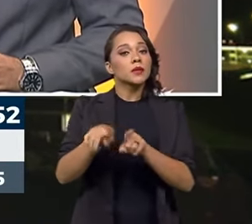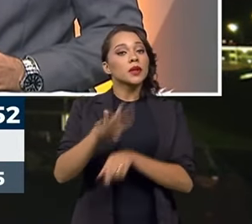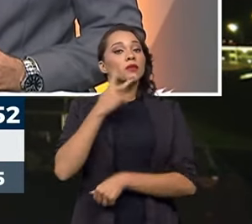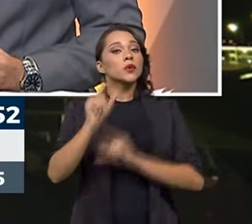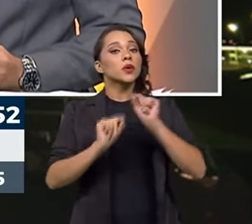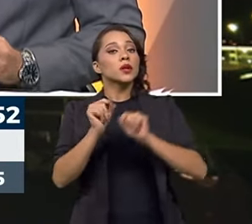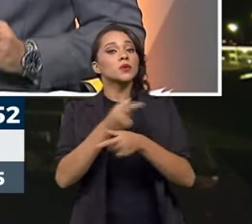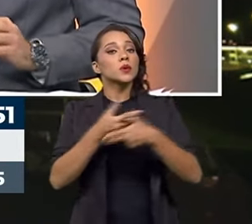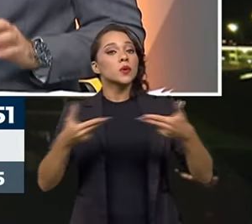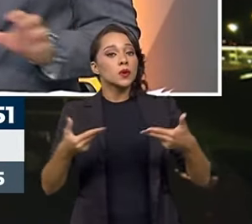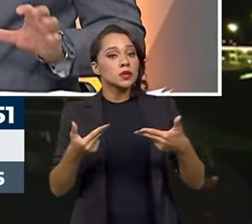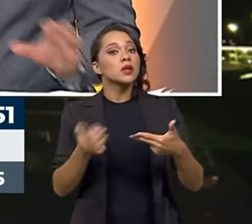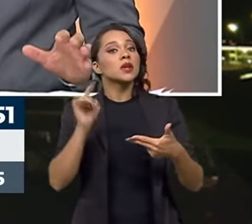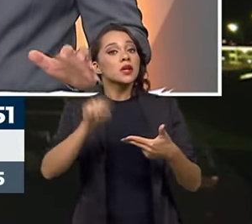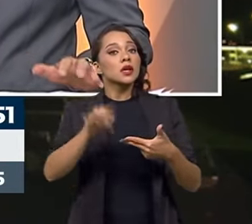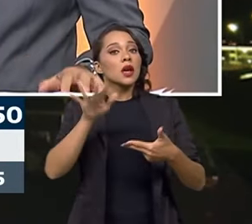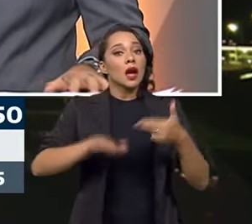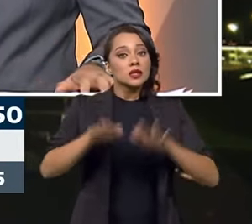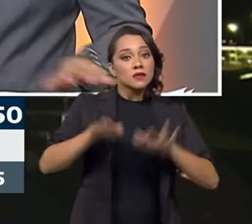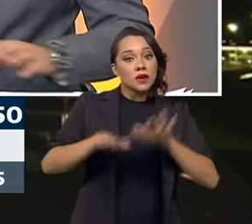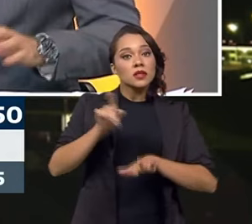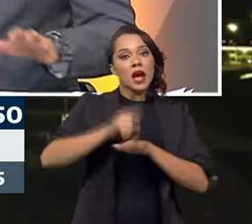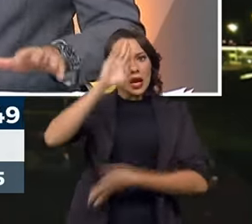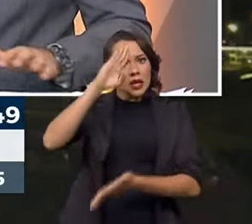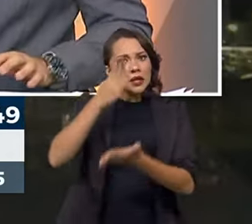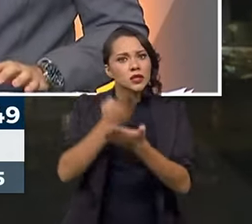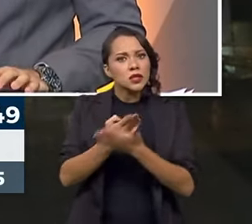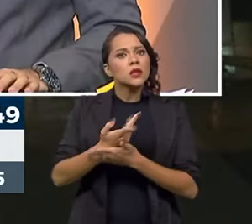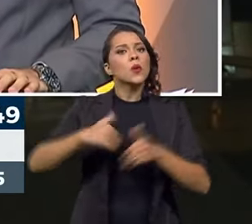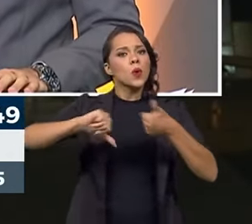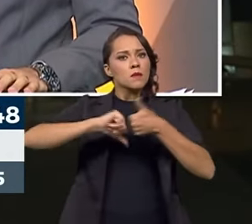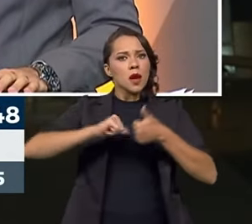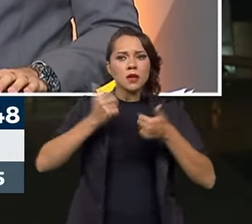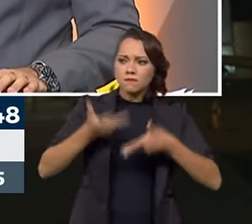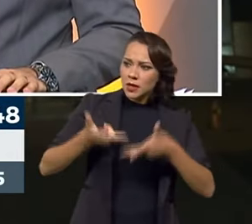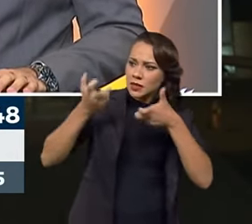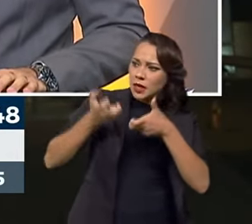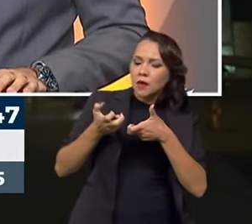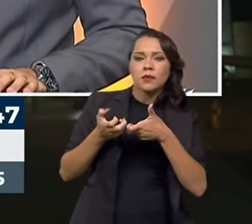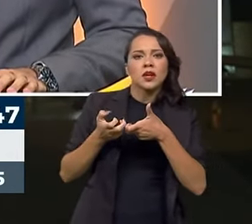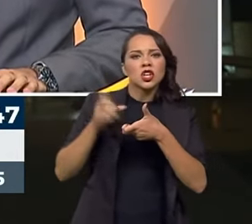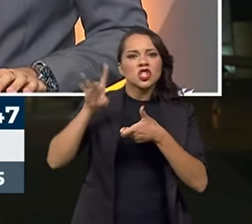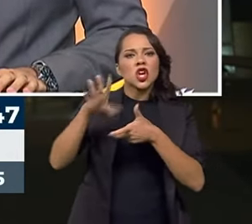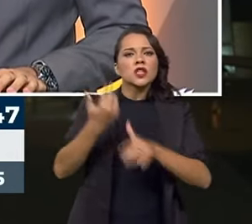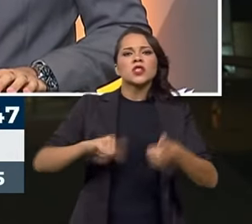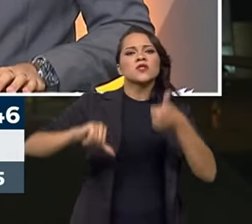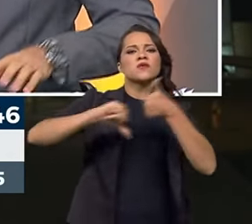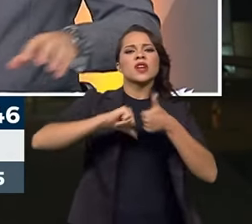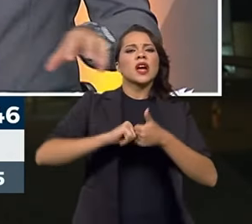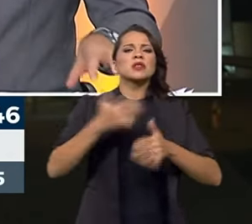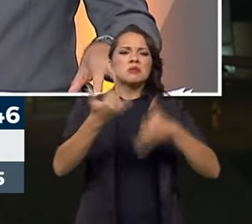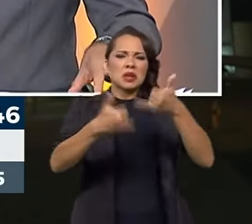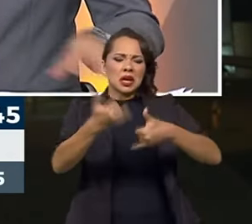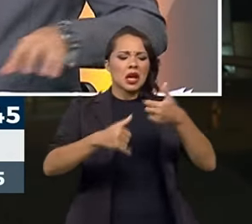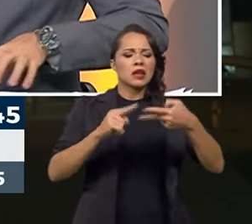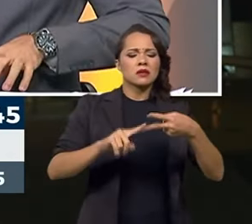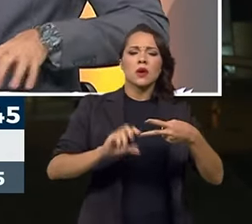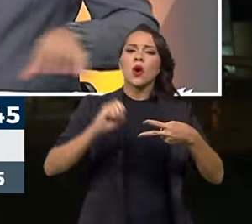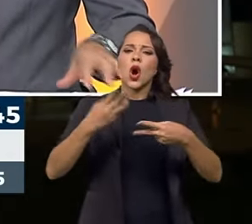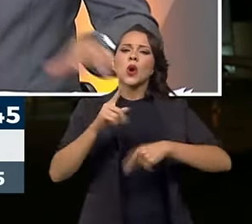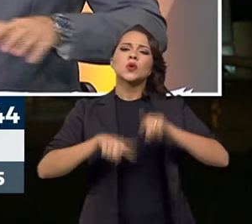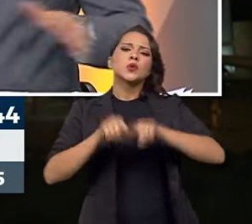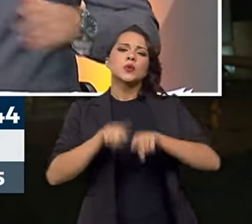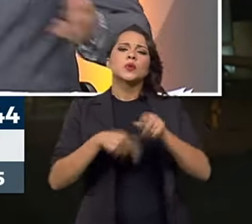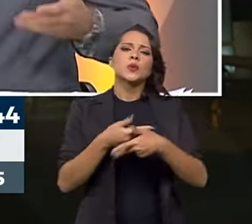falando de algo, geralmente, você acredita o Inmetro e vê o Inmetro apenas como um certificador de brinquedos ou daquele